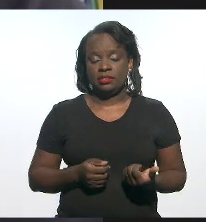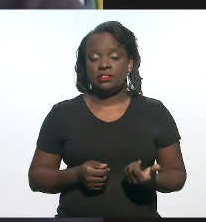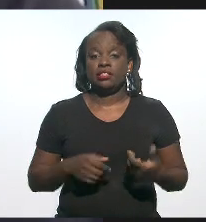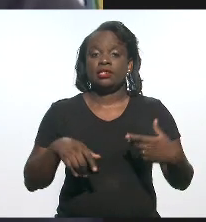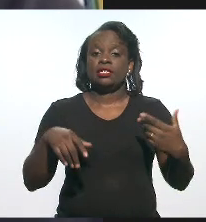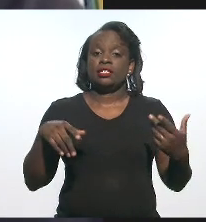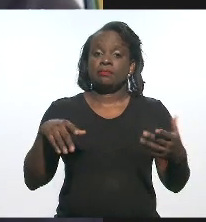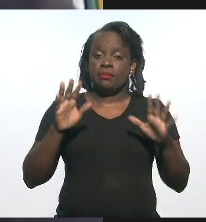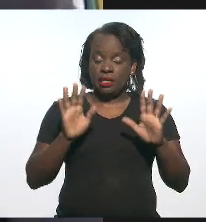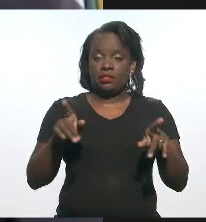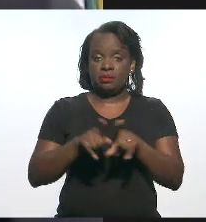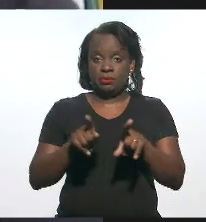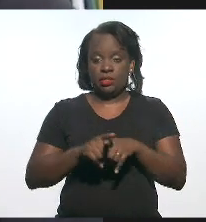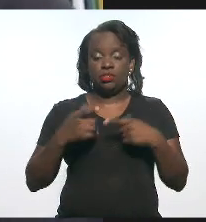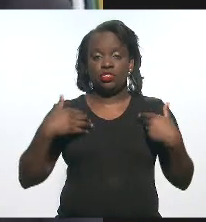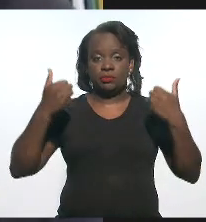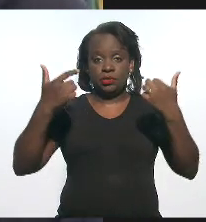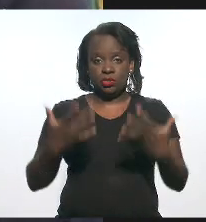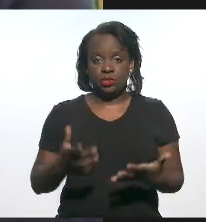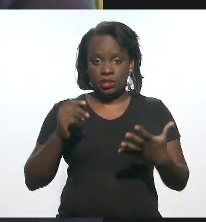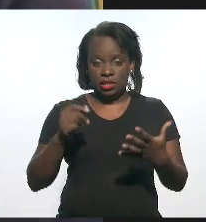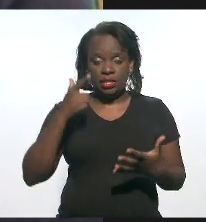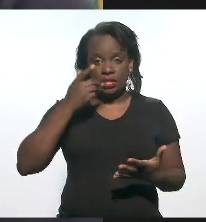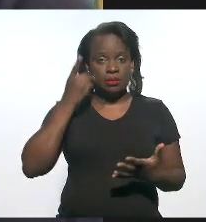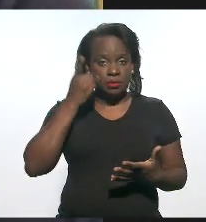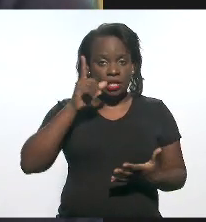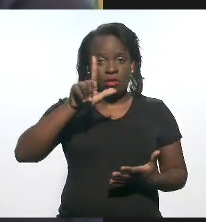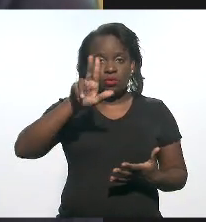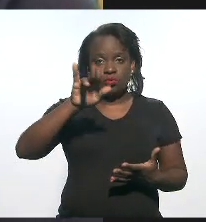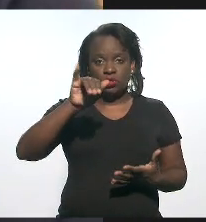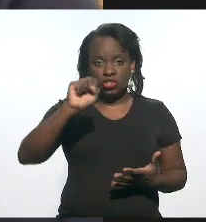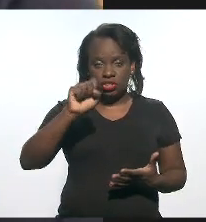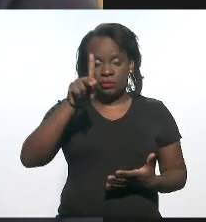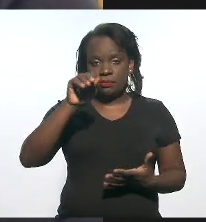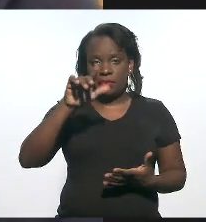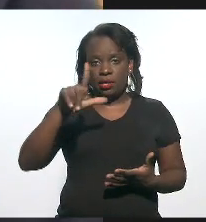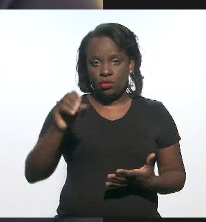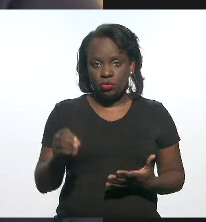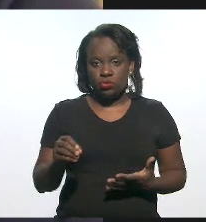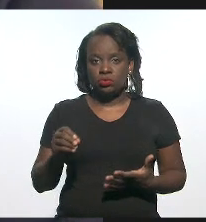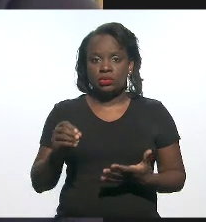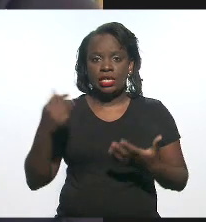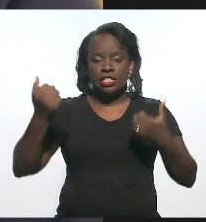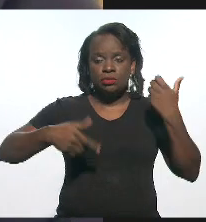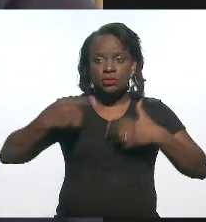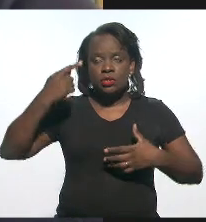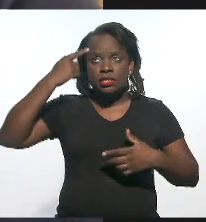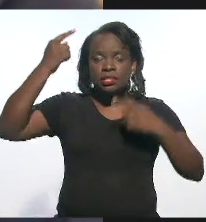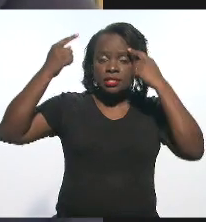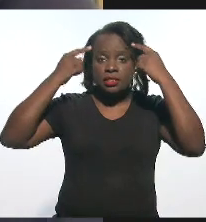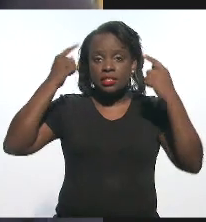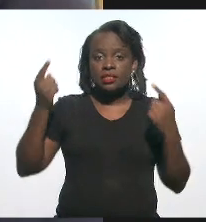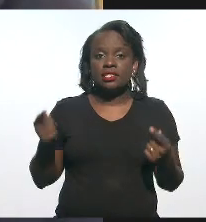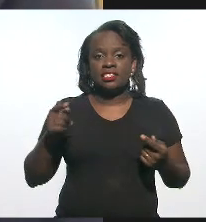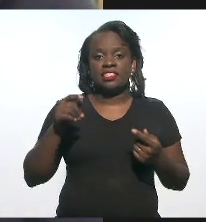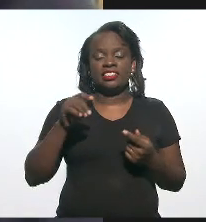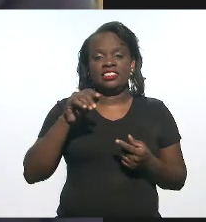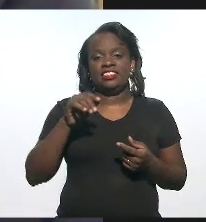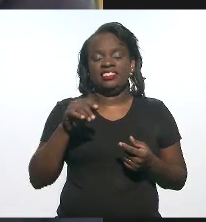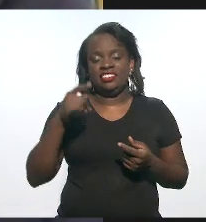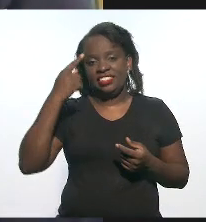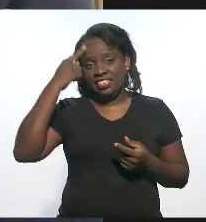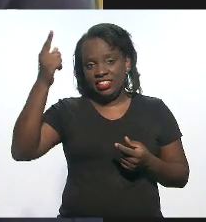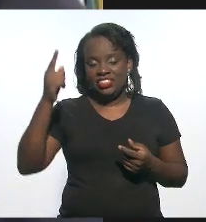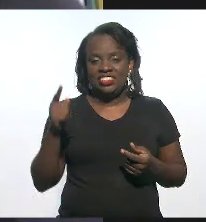Eu me contraponho aqui quando o deputado Luiz Paulo, ele ideologizou, um nome difícil de falar,